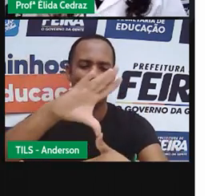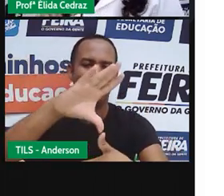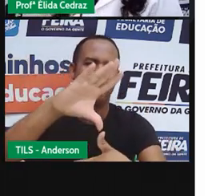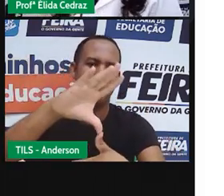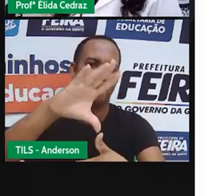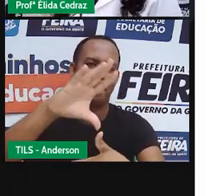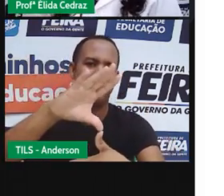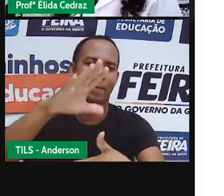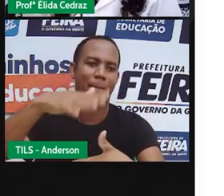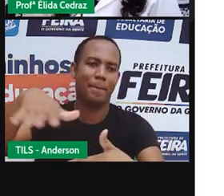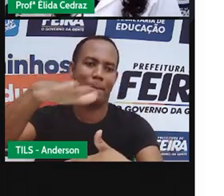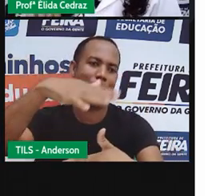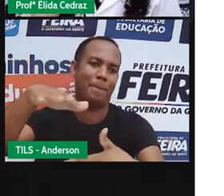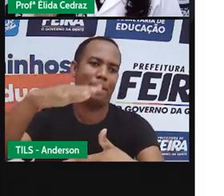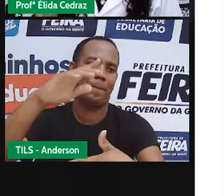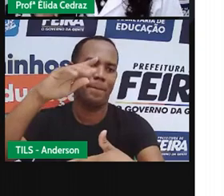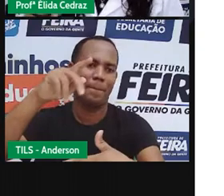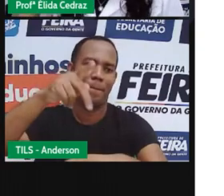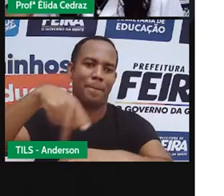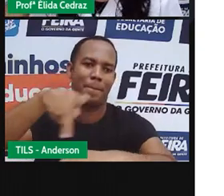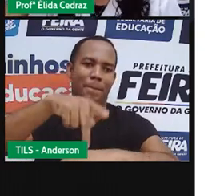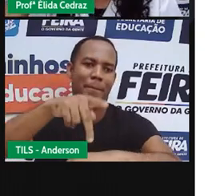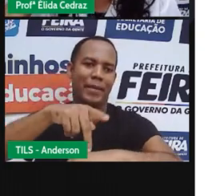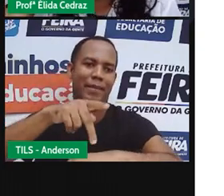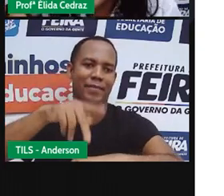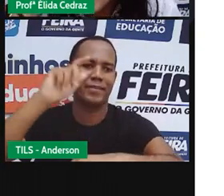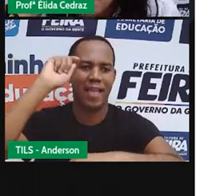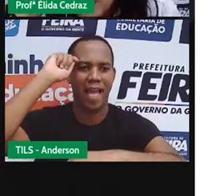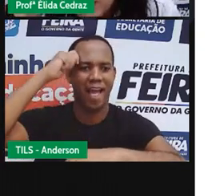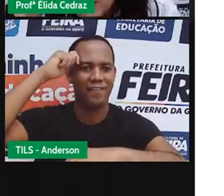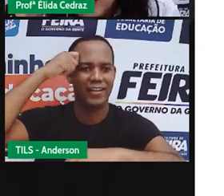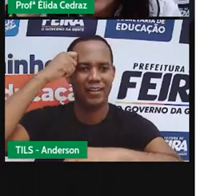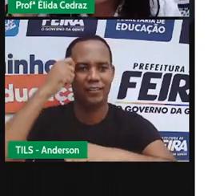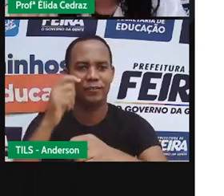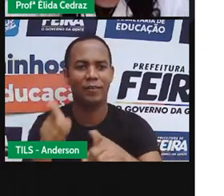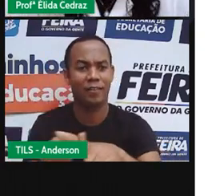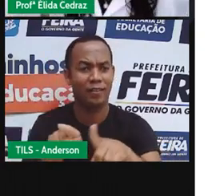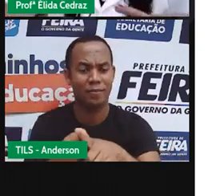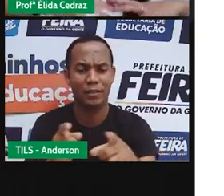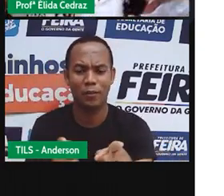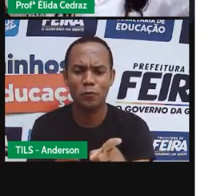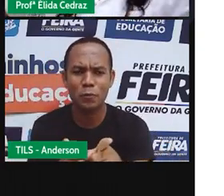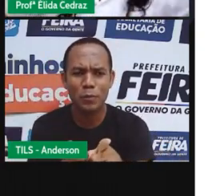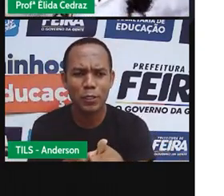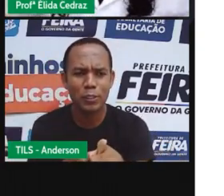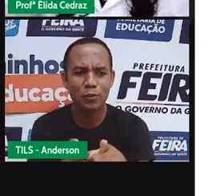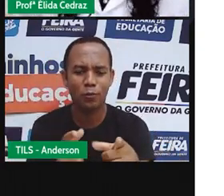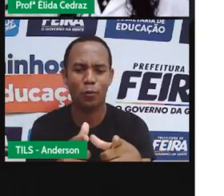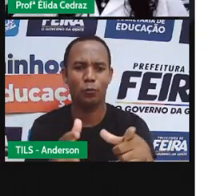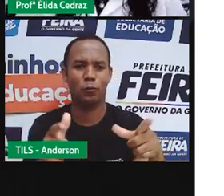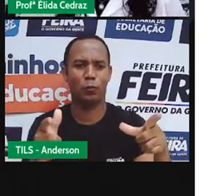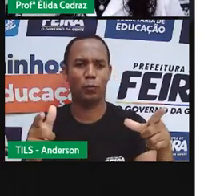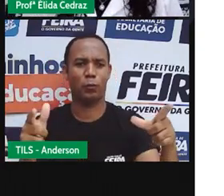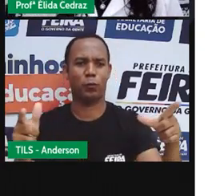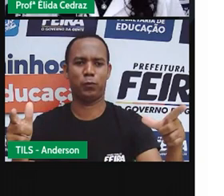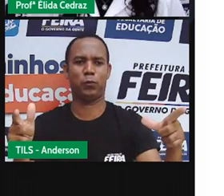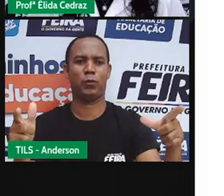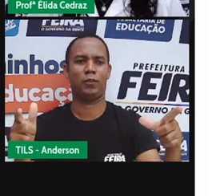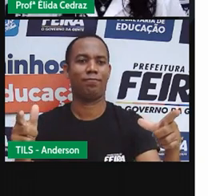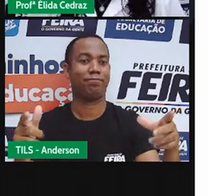países africanos. E você pode ver que tem uns bem pequenininhos. Que tem um som bem grande.